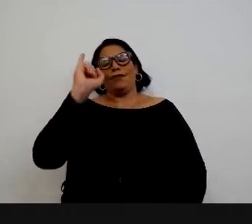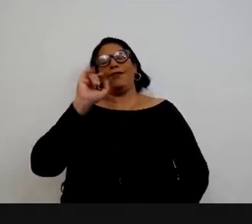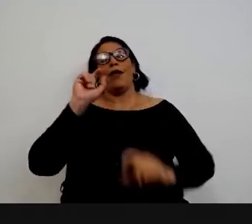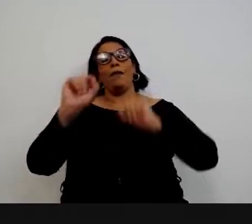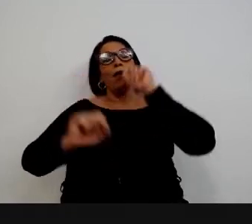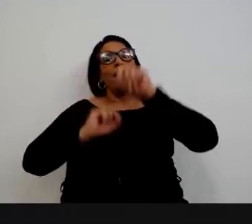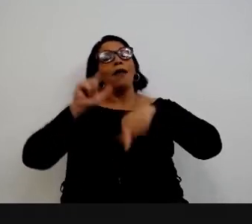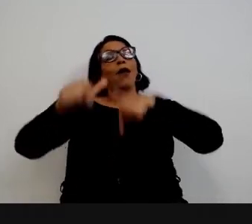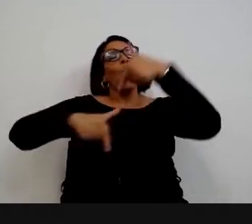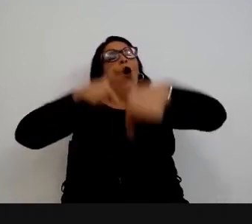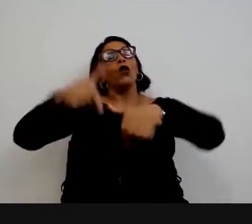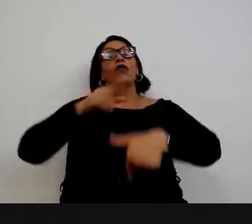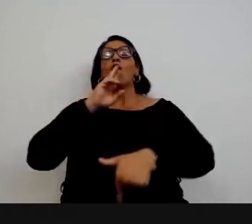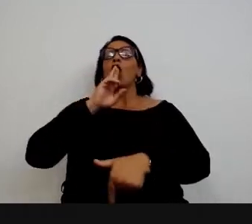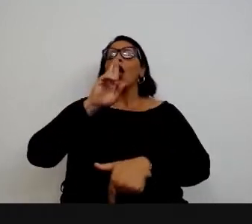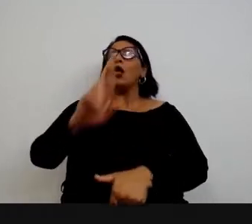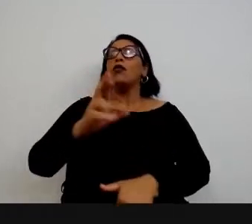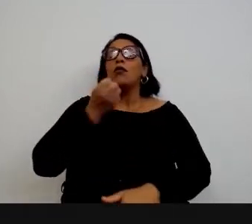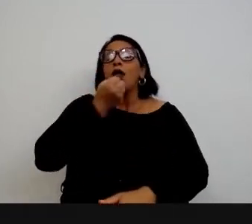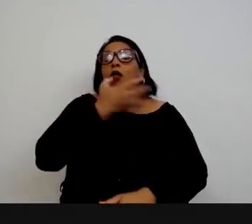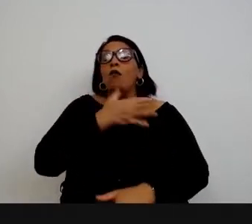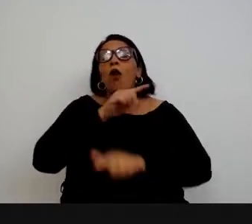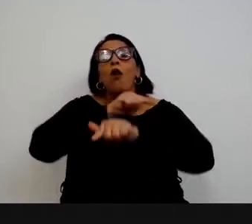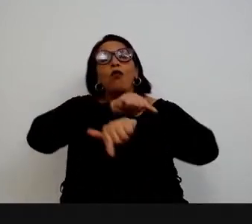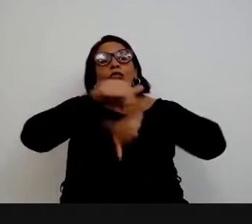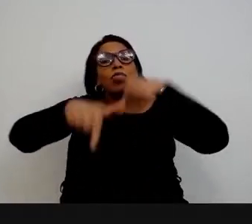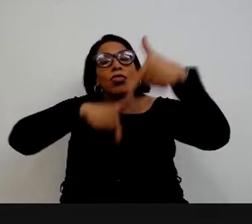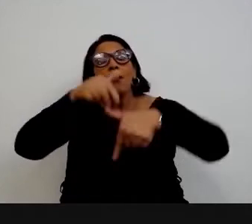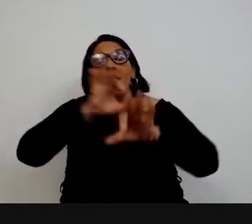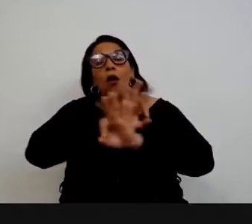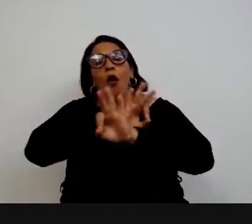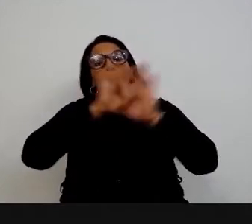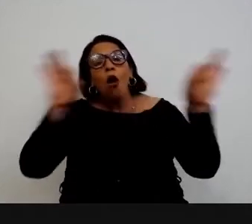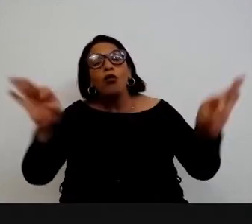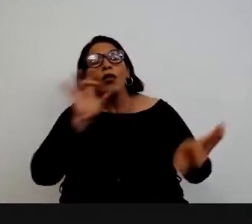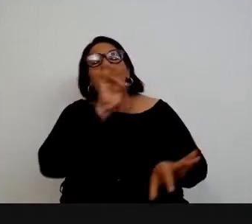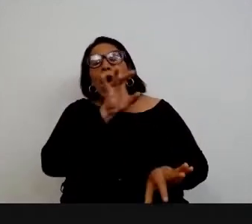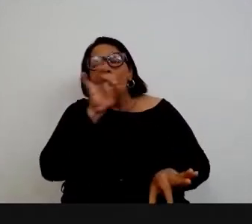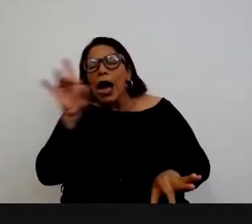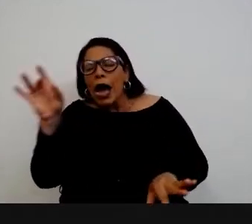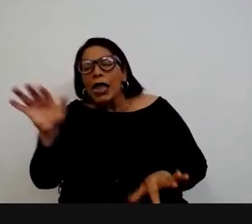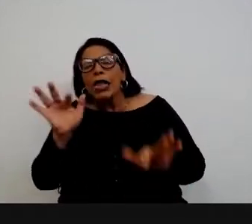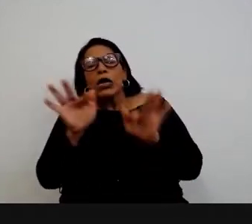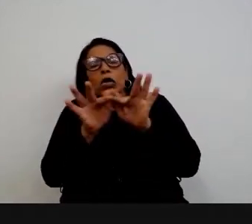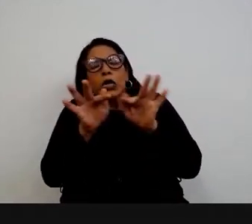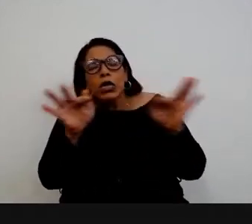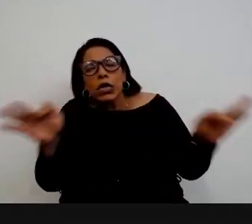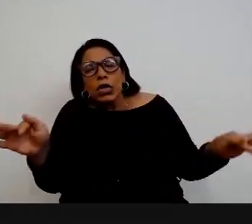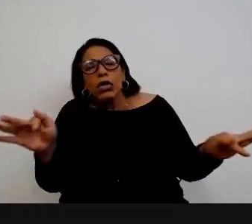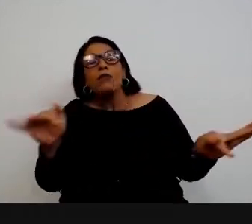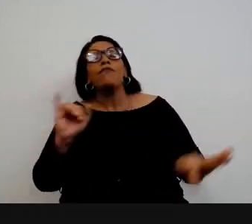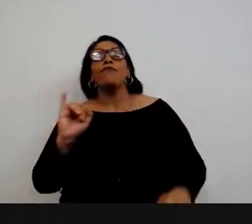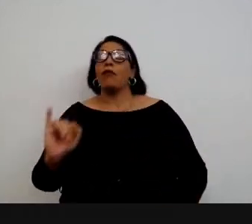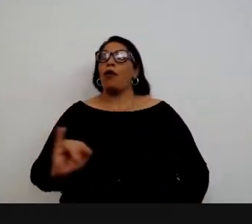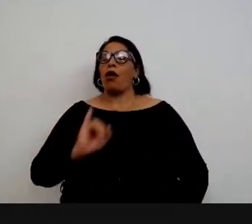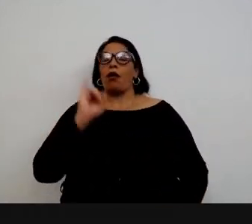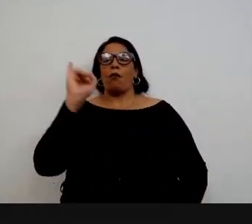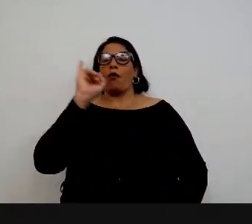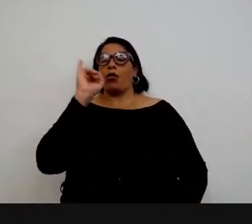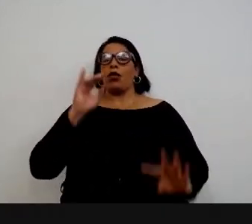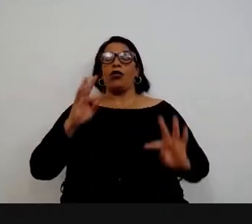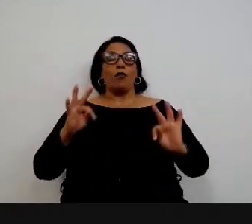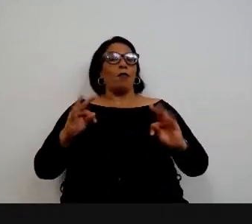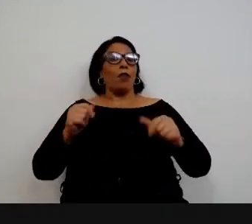para esses resultados todos que eu acabei de falar. cada coisinha dessa é superimportante